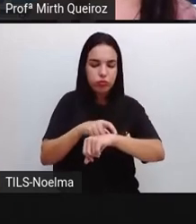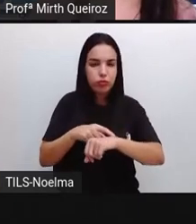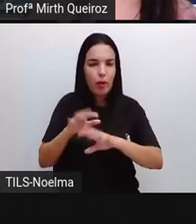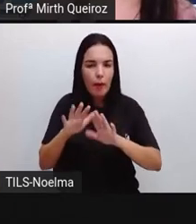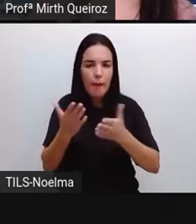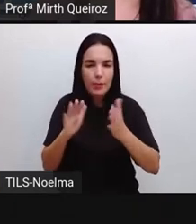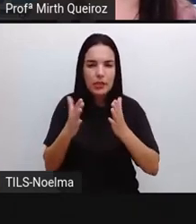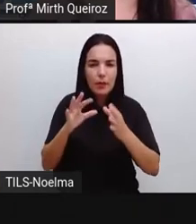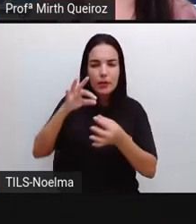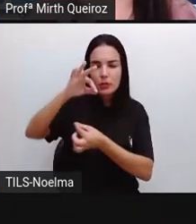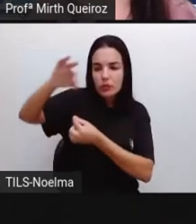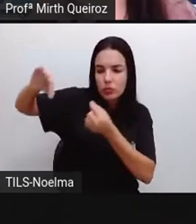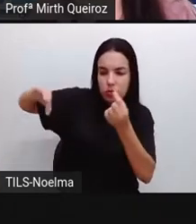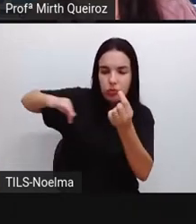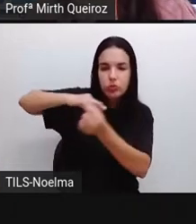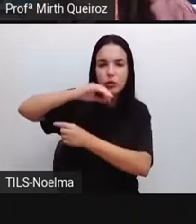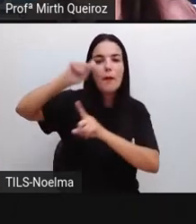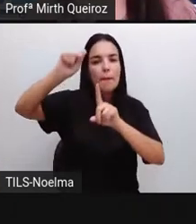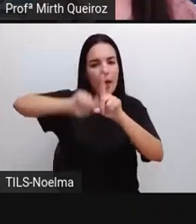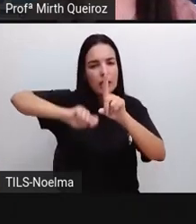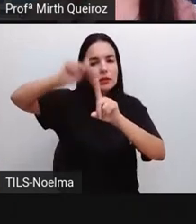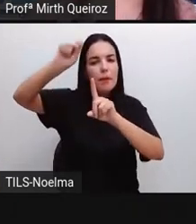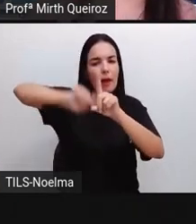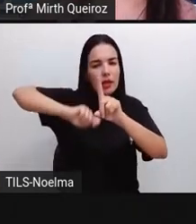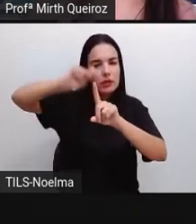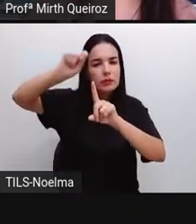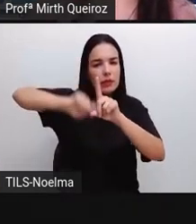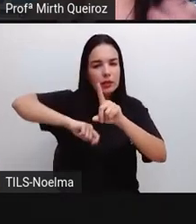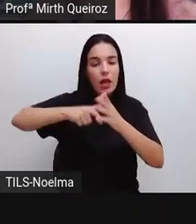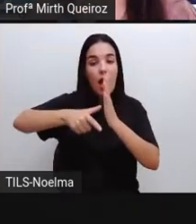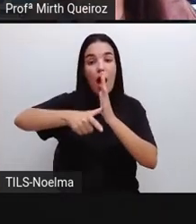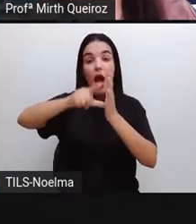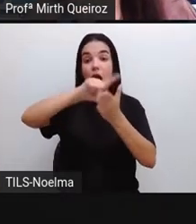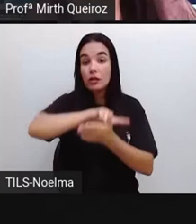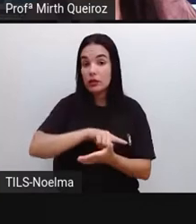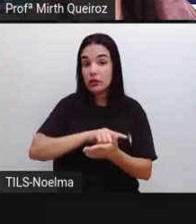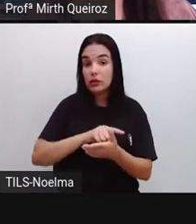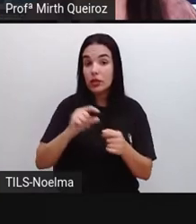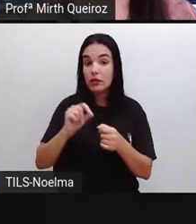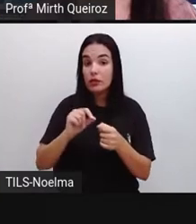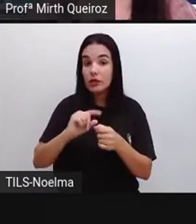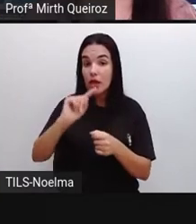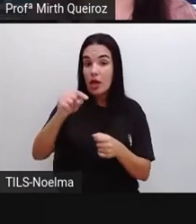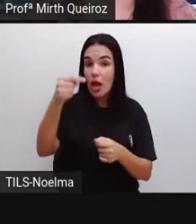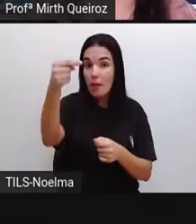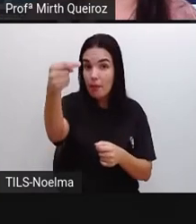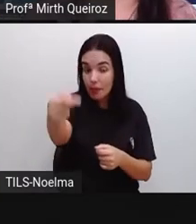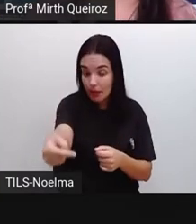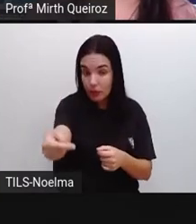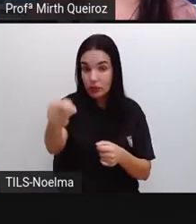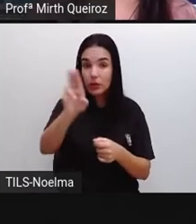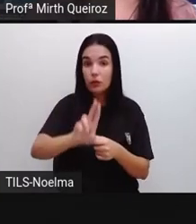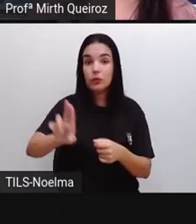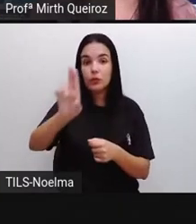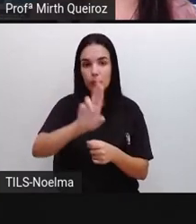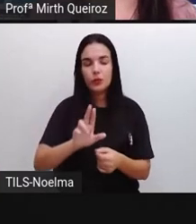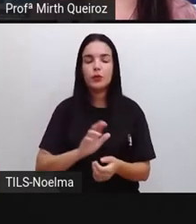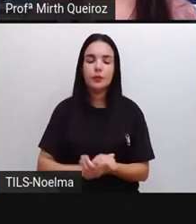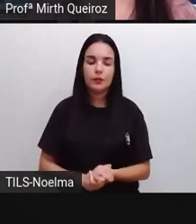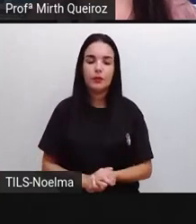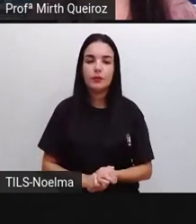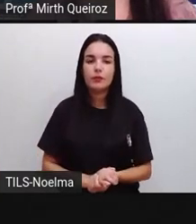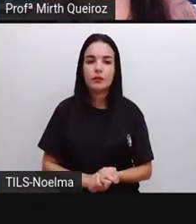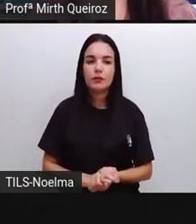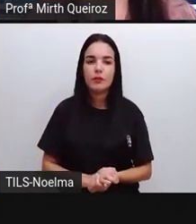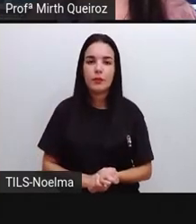acontecem mensalmente, né? Que são os períodos de tempo antes de efetuar a próxima aferição e consumo, para que ela